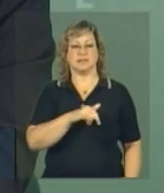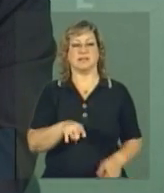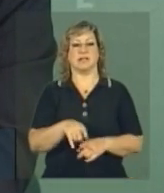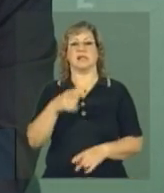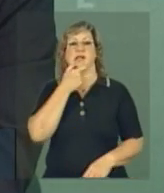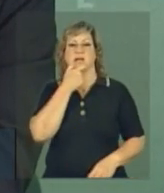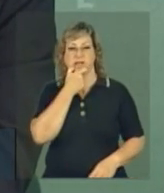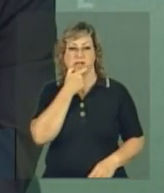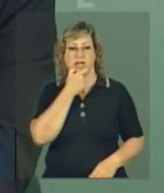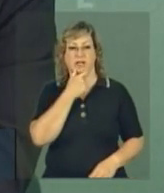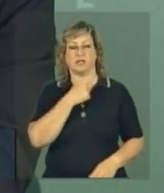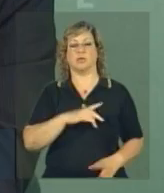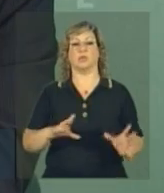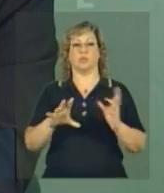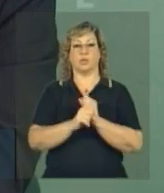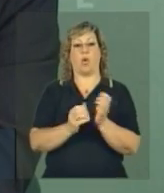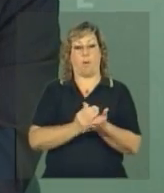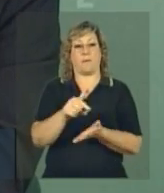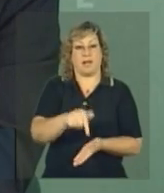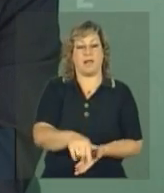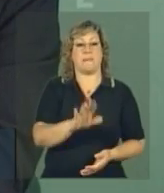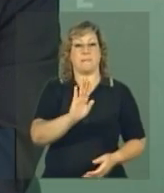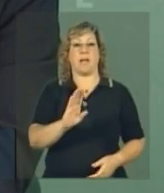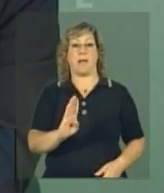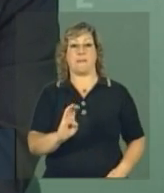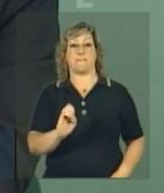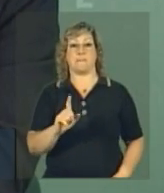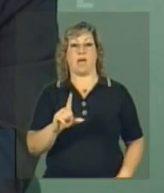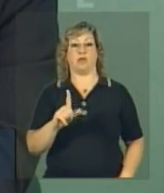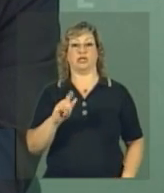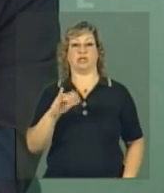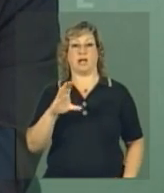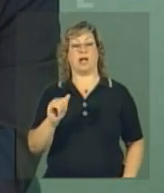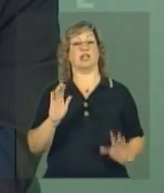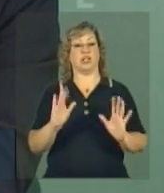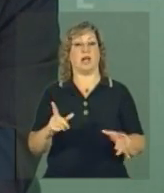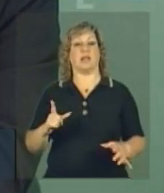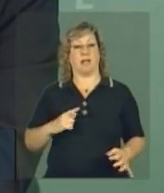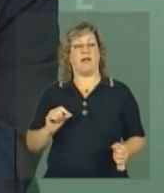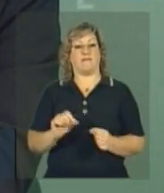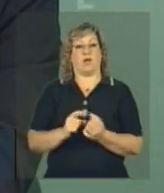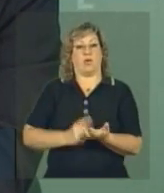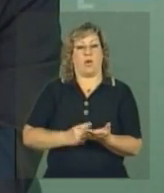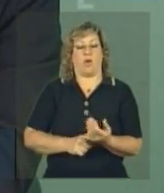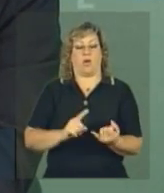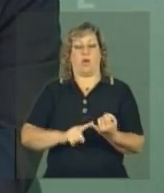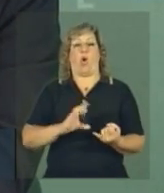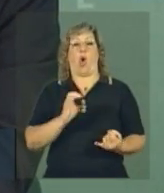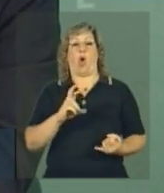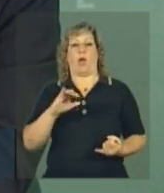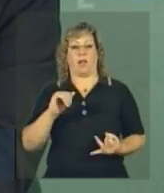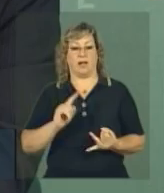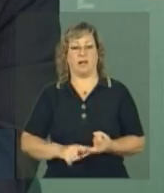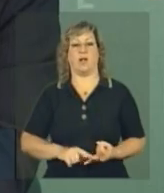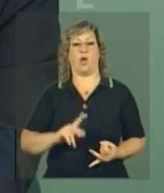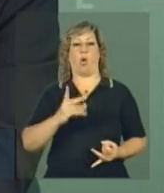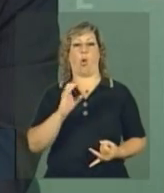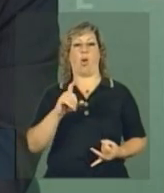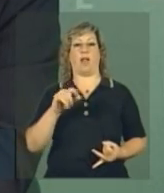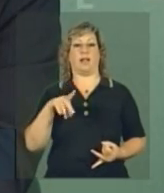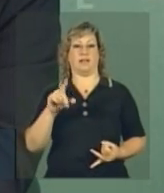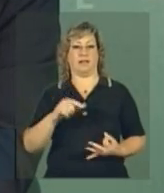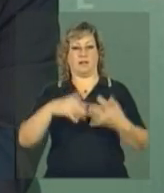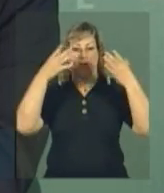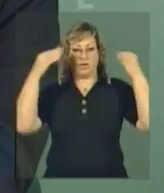Inglaterra. Começamos por aí, mas, por exemplo, a Bélgica já está fechada o acordo, a Coreia já está fechada, a Holanda já está fechada,